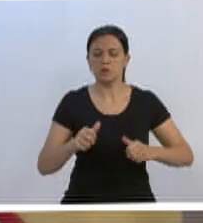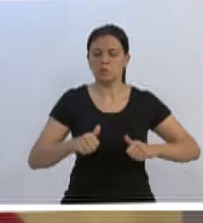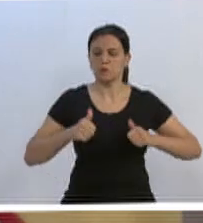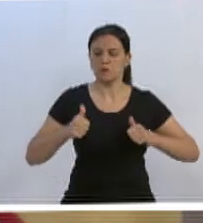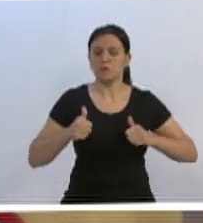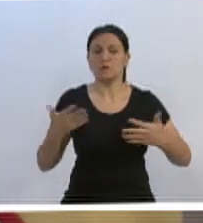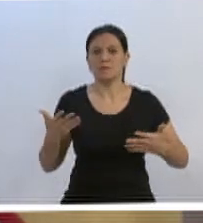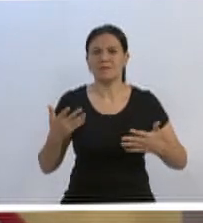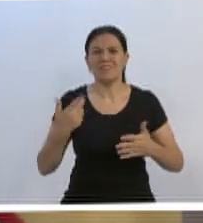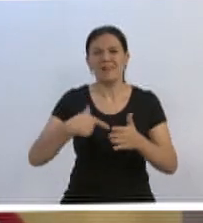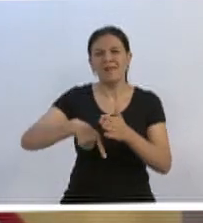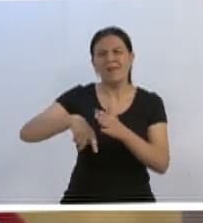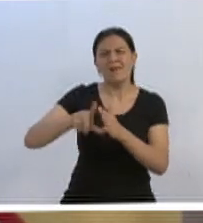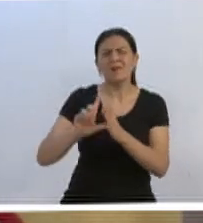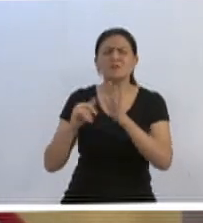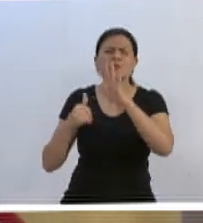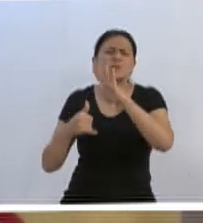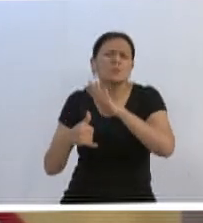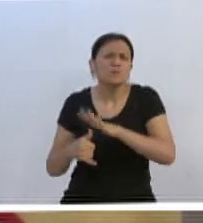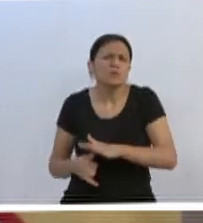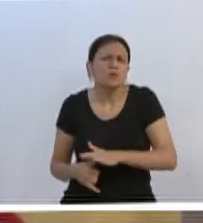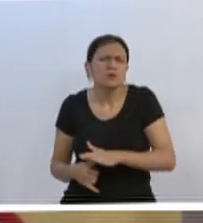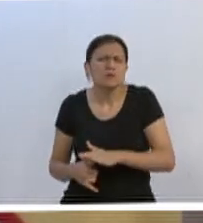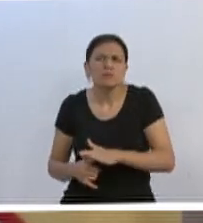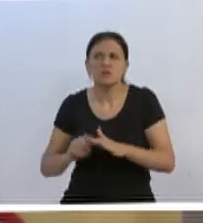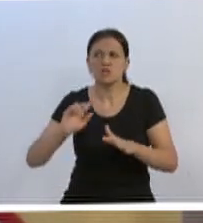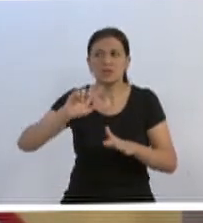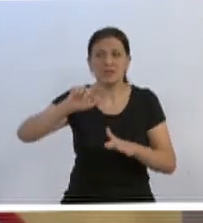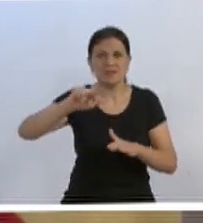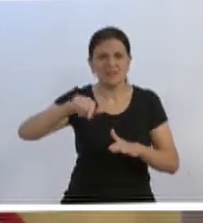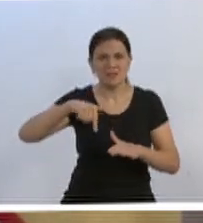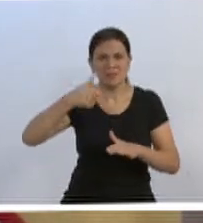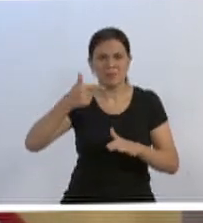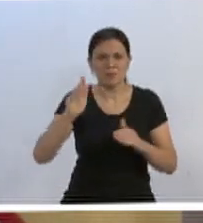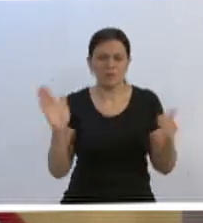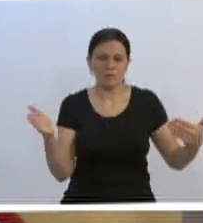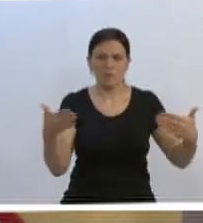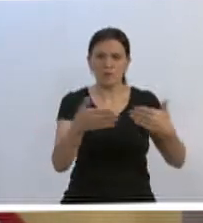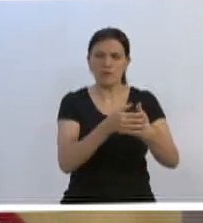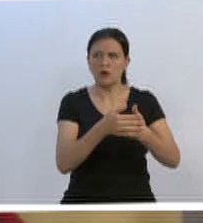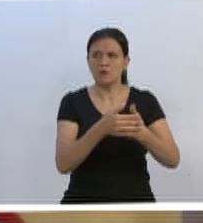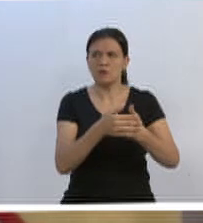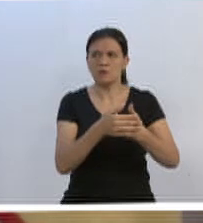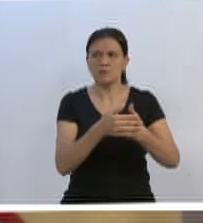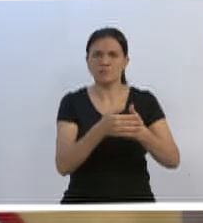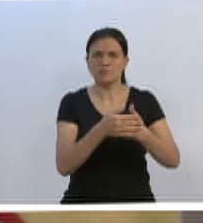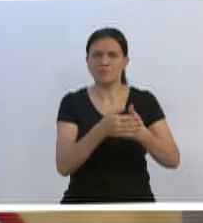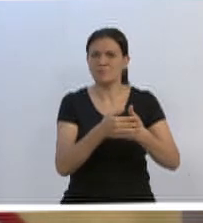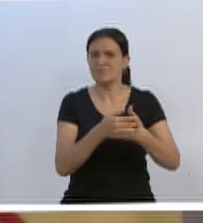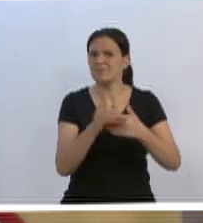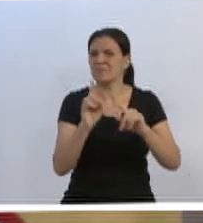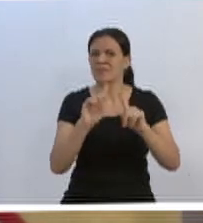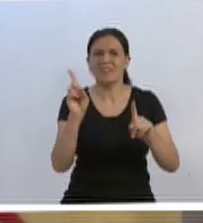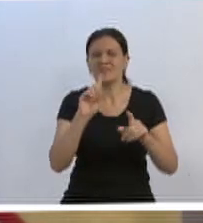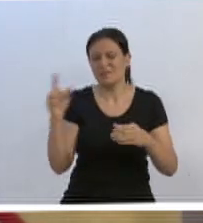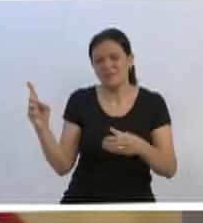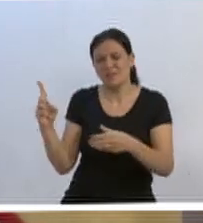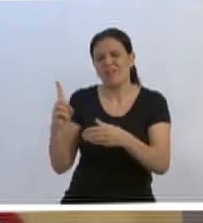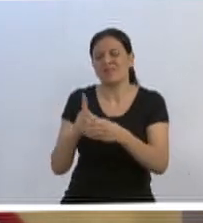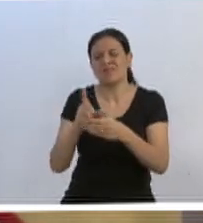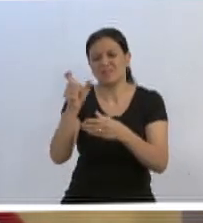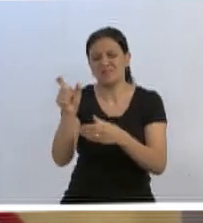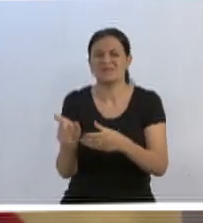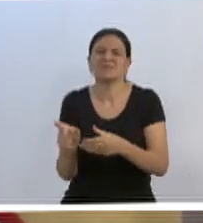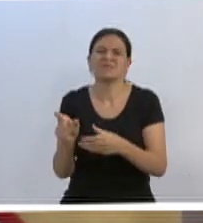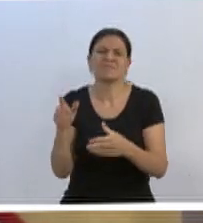dialogava, que escutava, hoje estão fechados em gabinetes, com discursos fáceis, mas que não atendem de verdade a